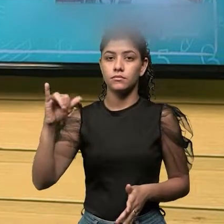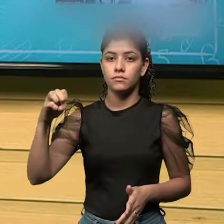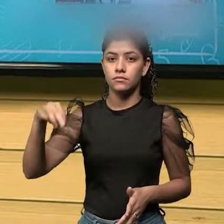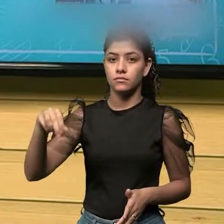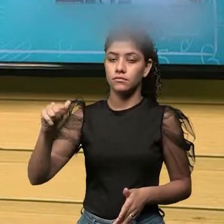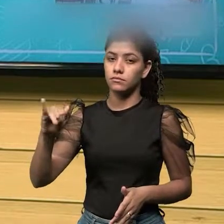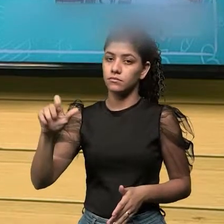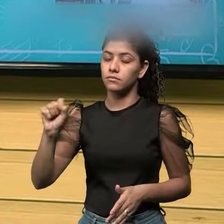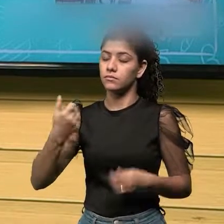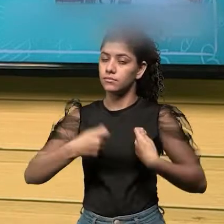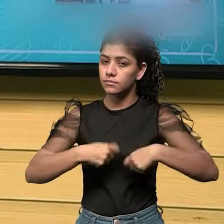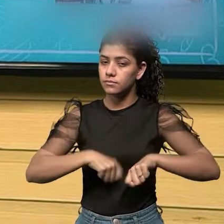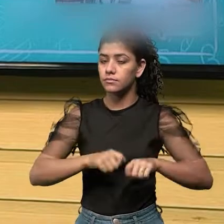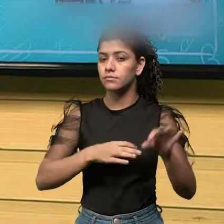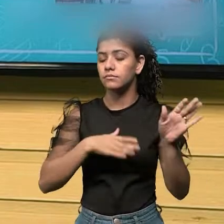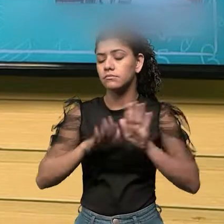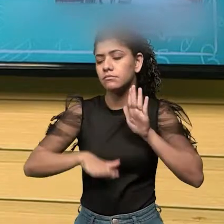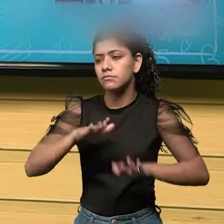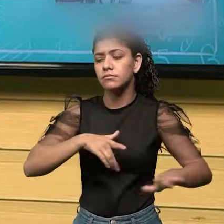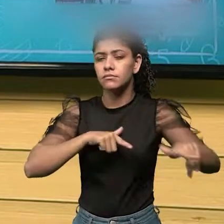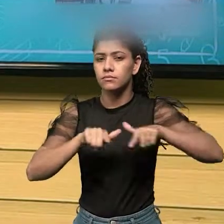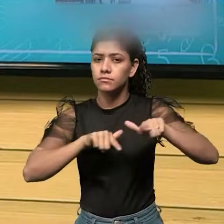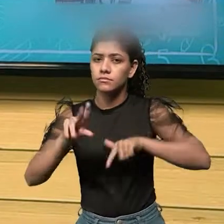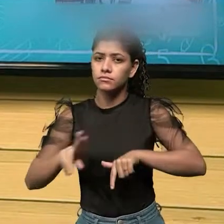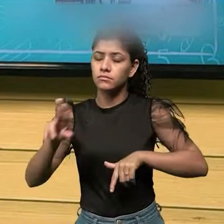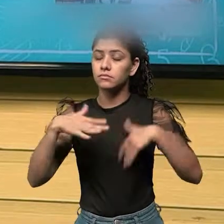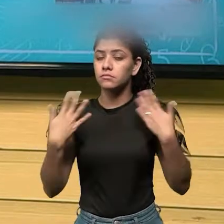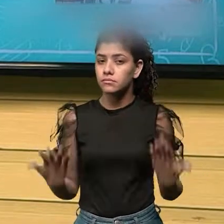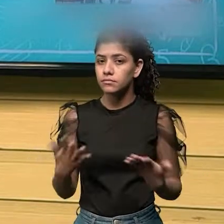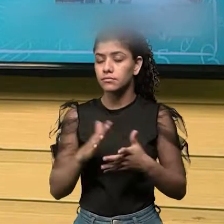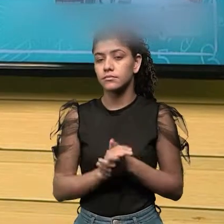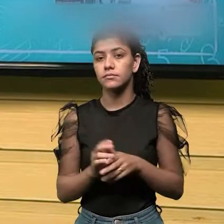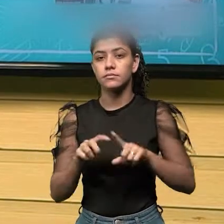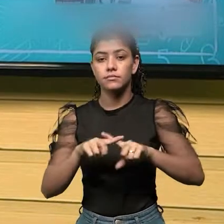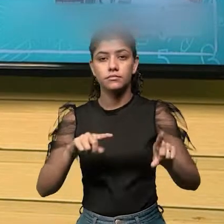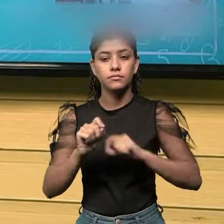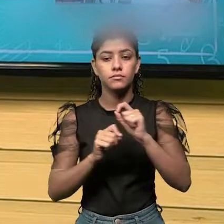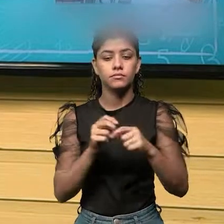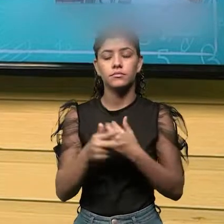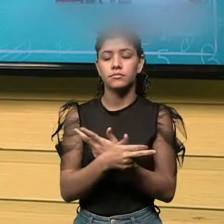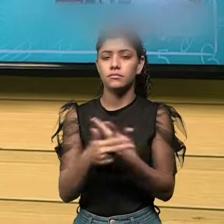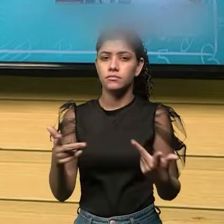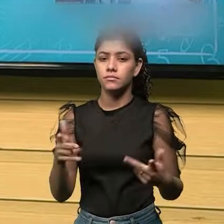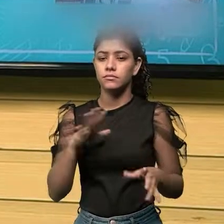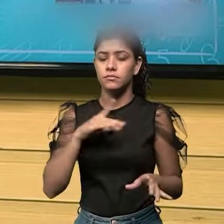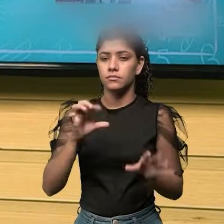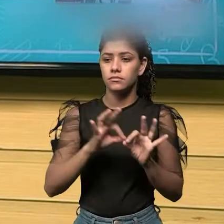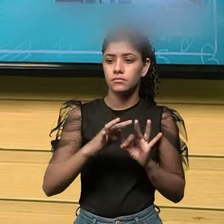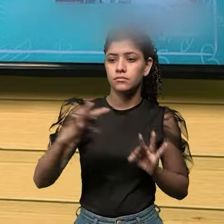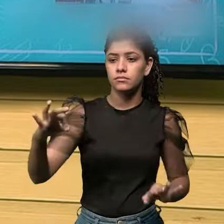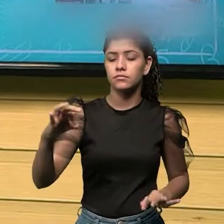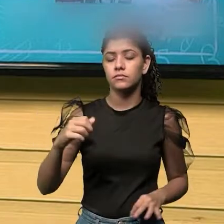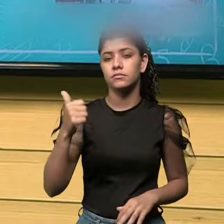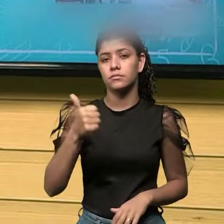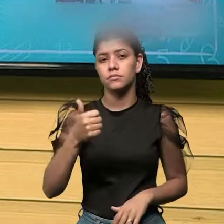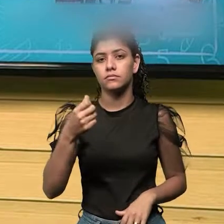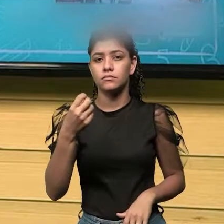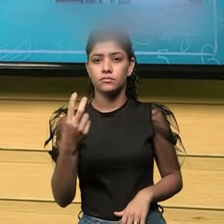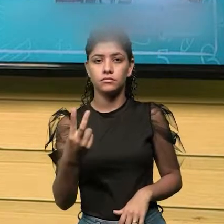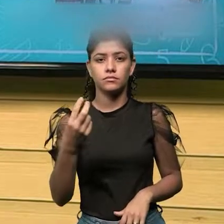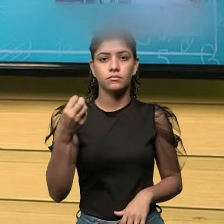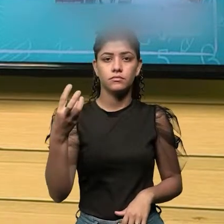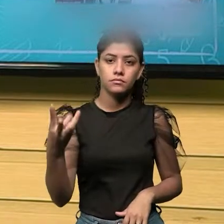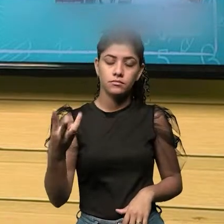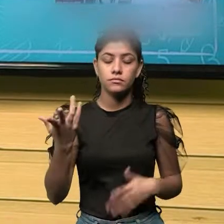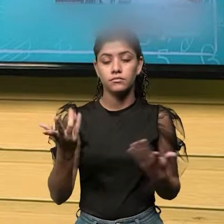do que se está trabalhando. Mas, na grande maioria das vezes, essa distância de duas ou três casas decimais,